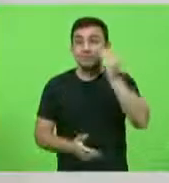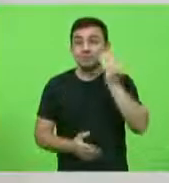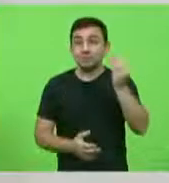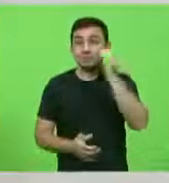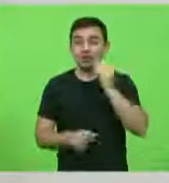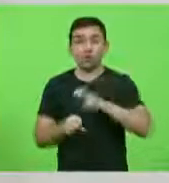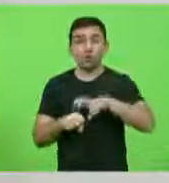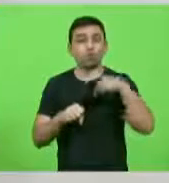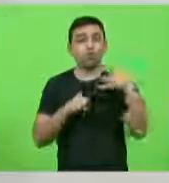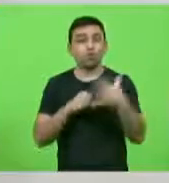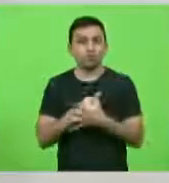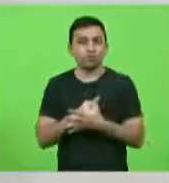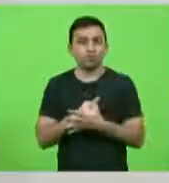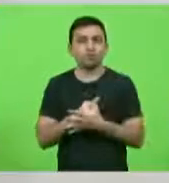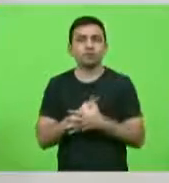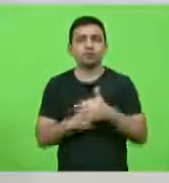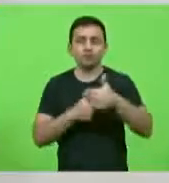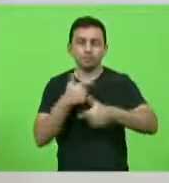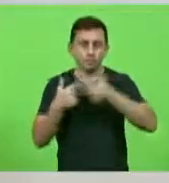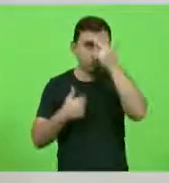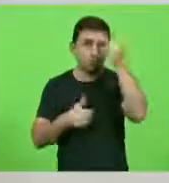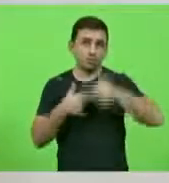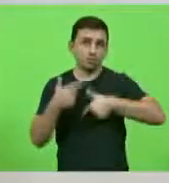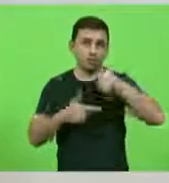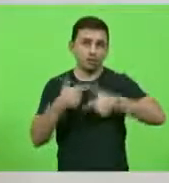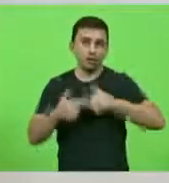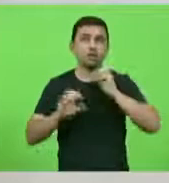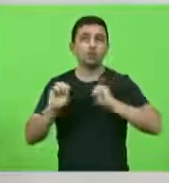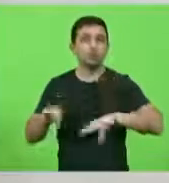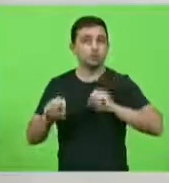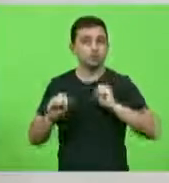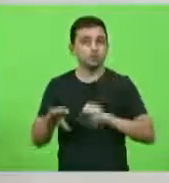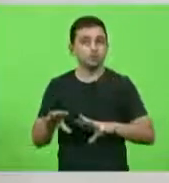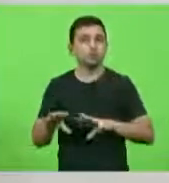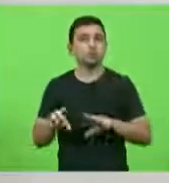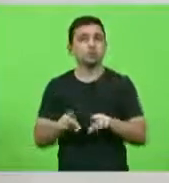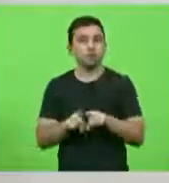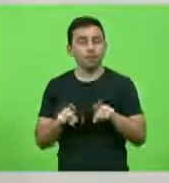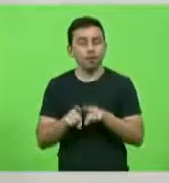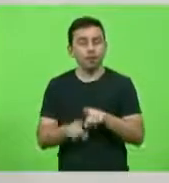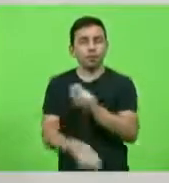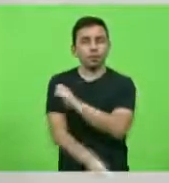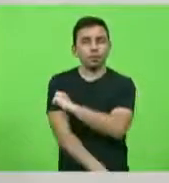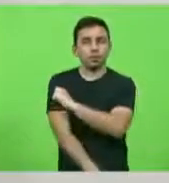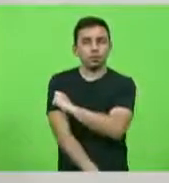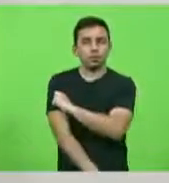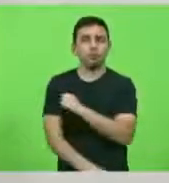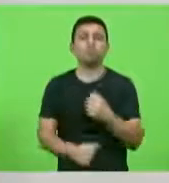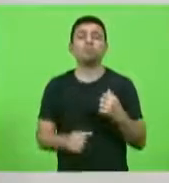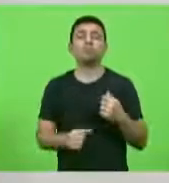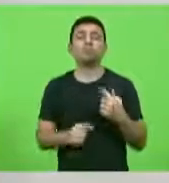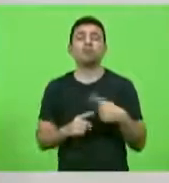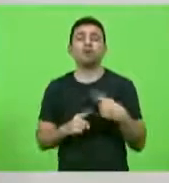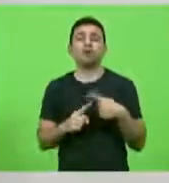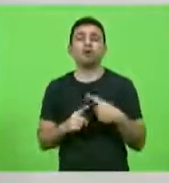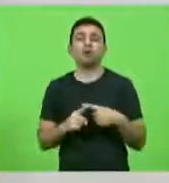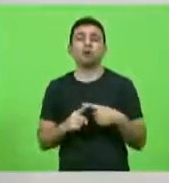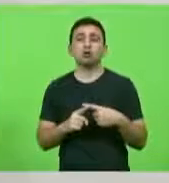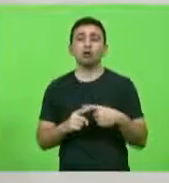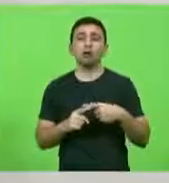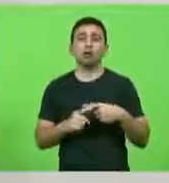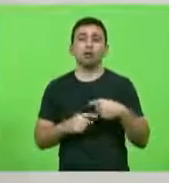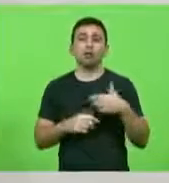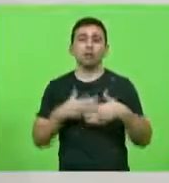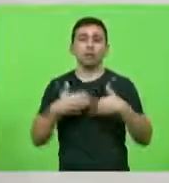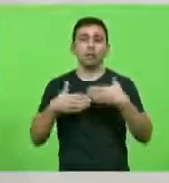COVID aos trabalhadores em educação e aos estudantes. Porque, na medida em que nós temos a